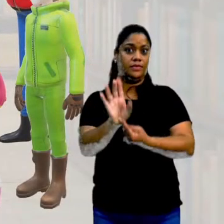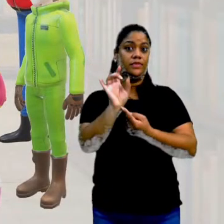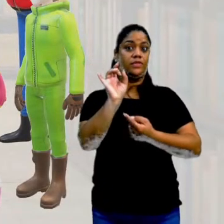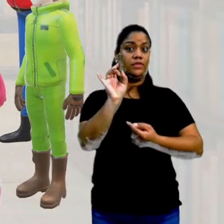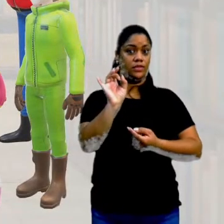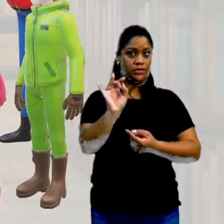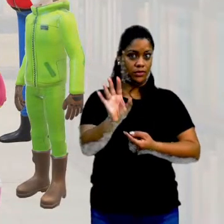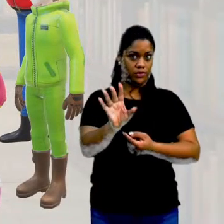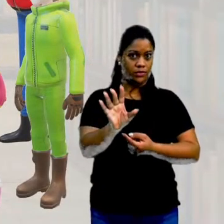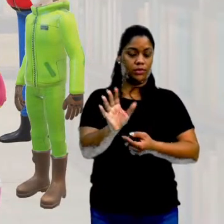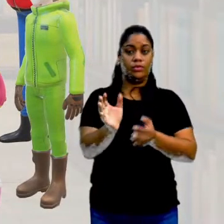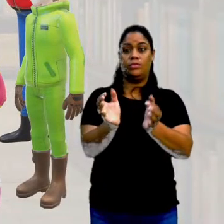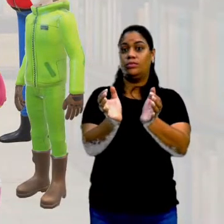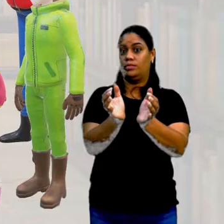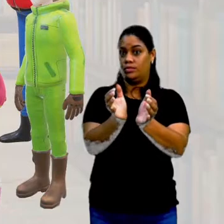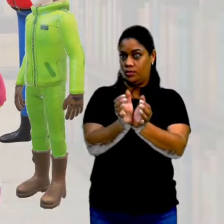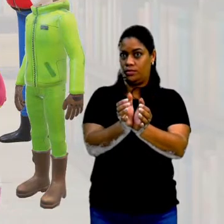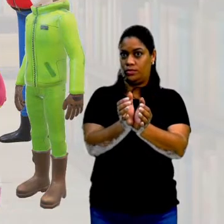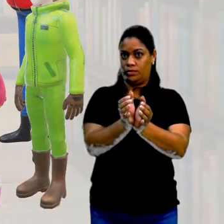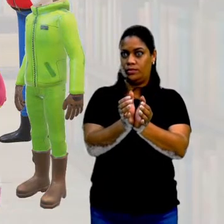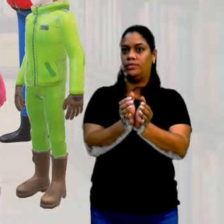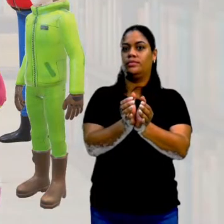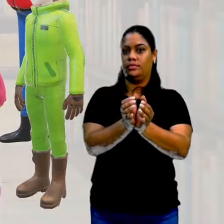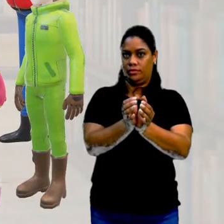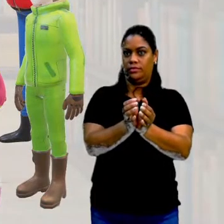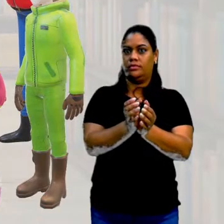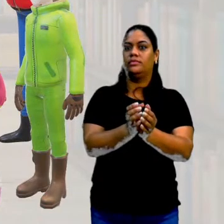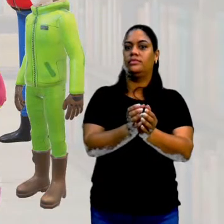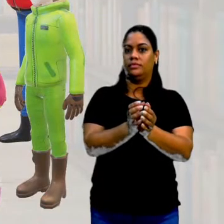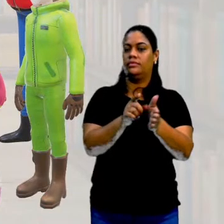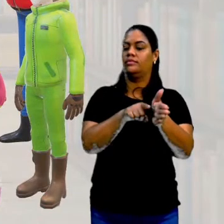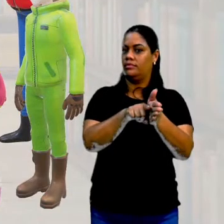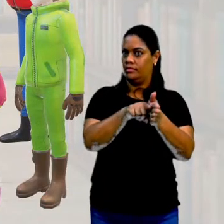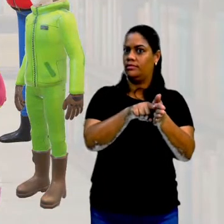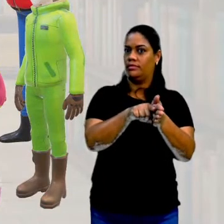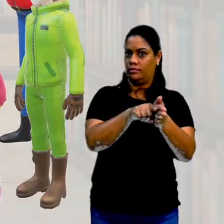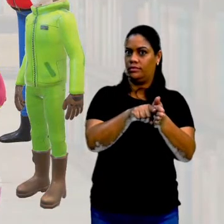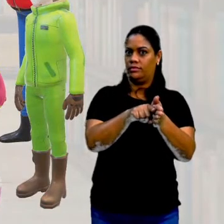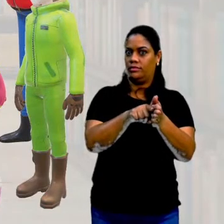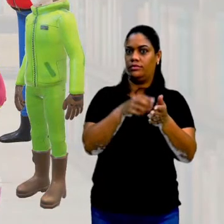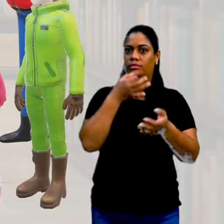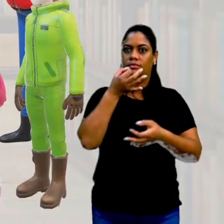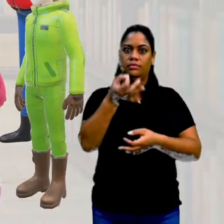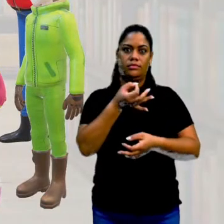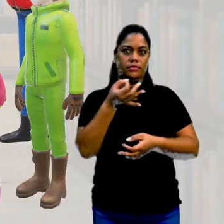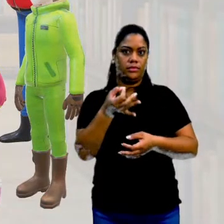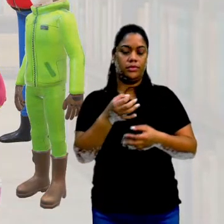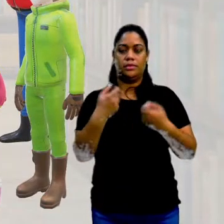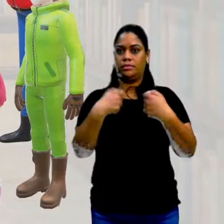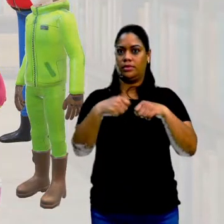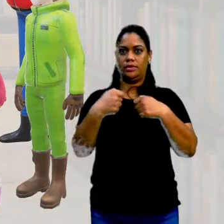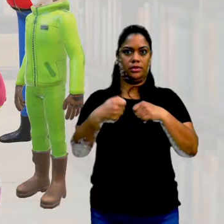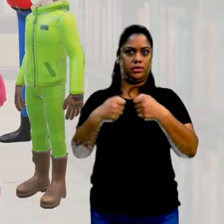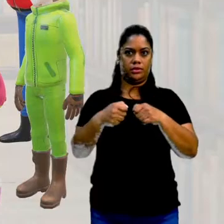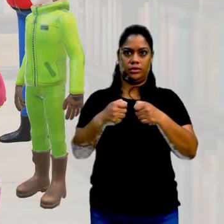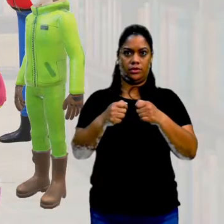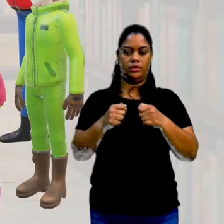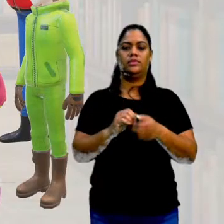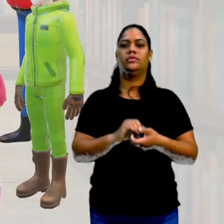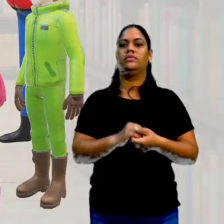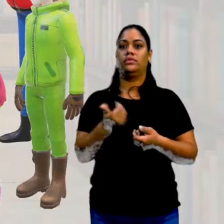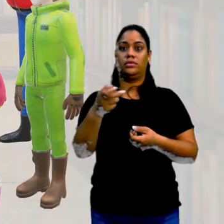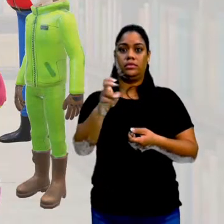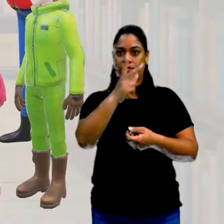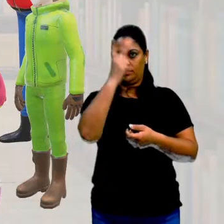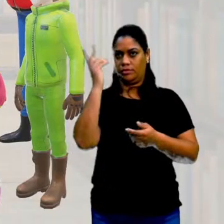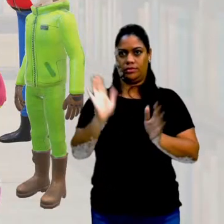vai coletar uma parte das pesquisas de opinião aqui. Não vai precisar procurar entre as 15